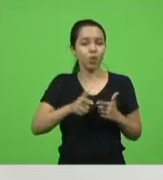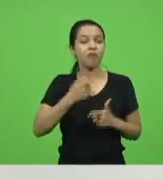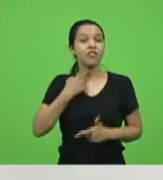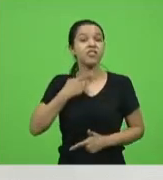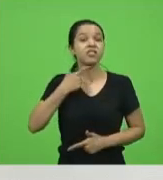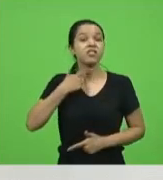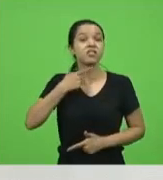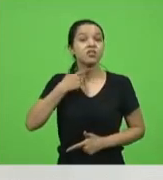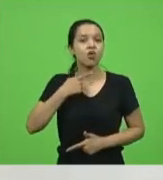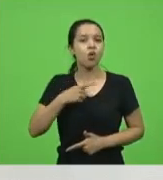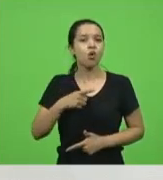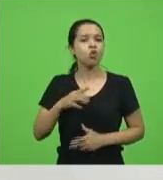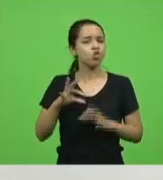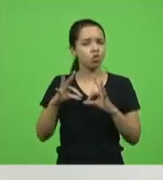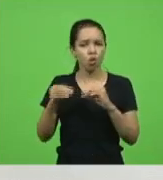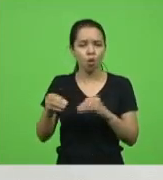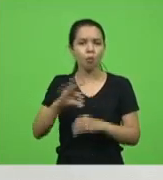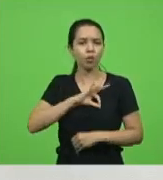alcoólatra,